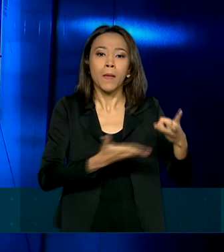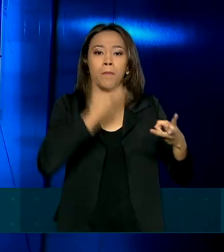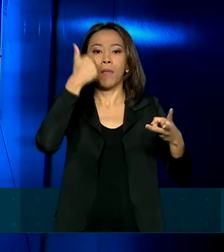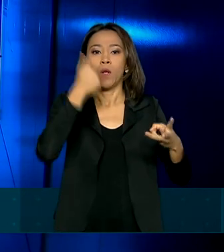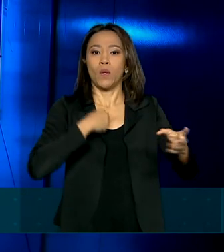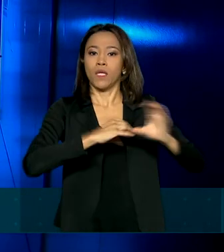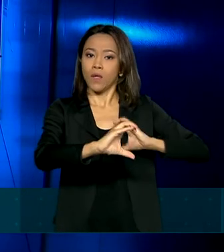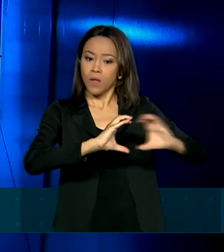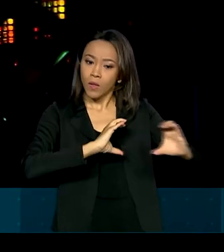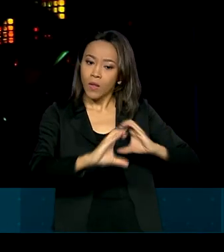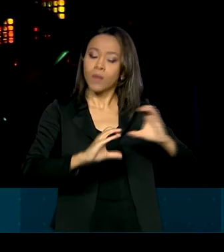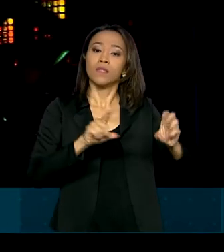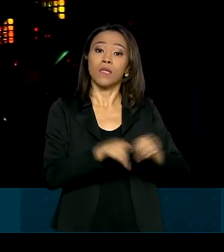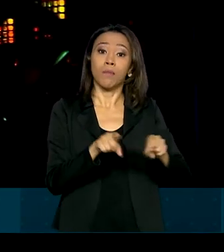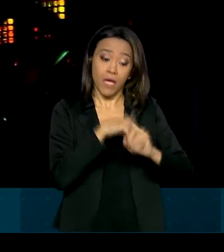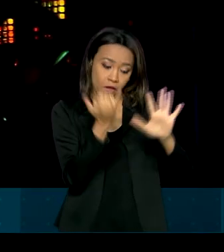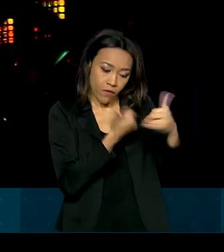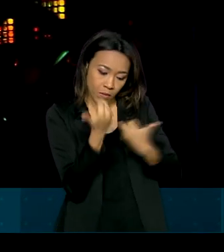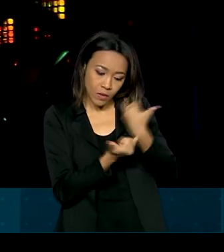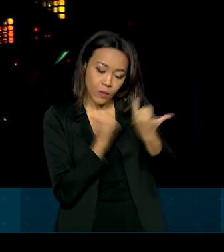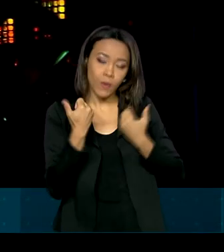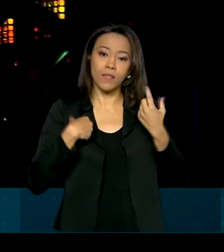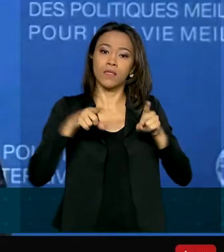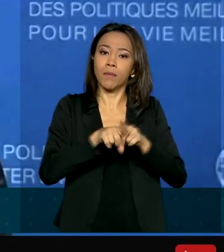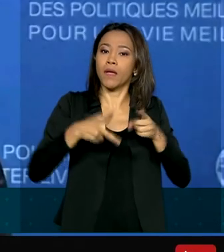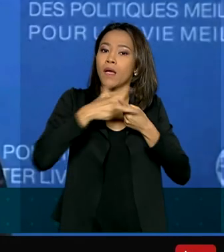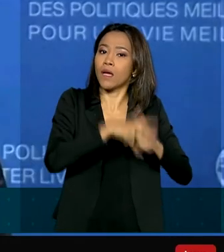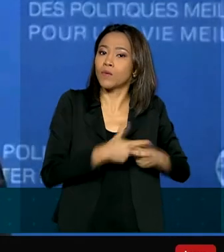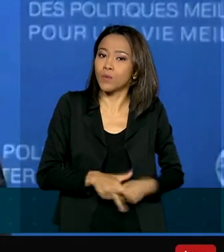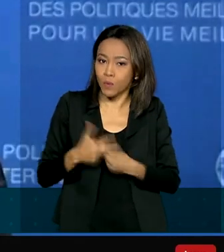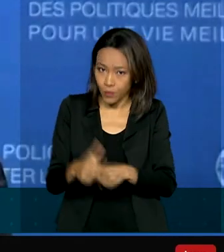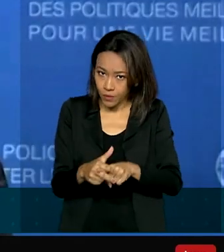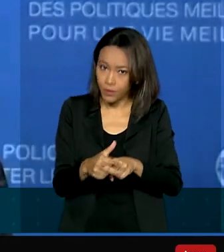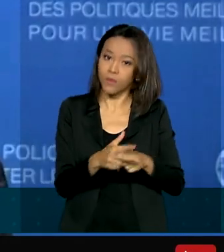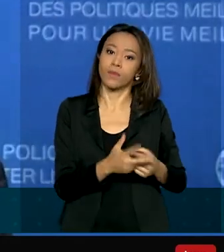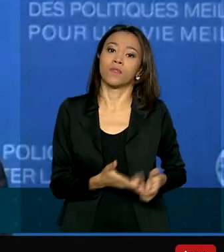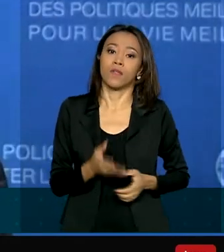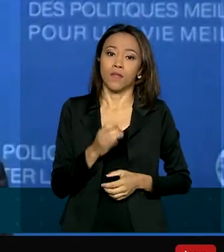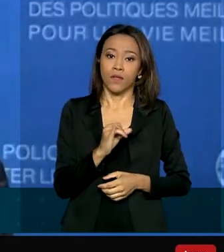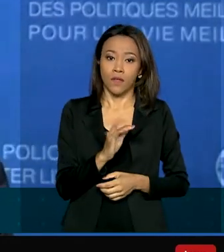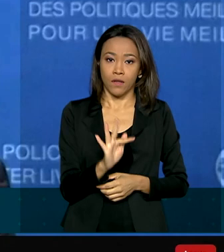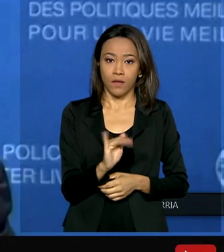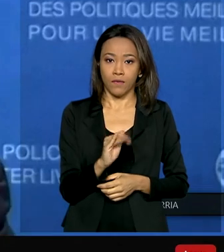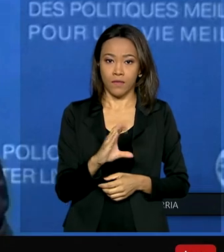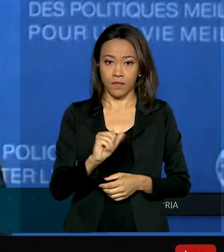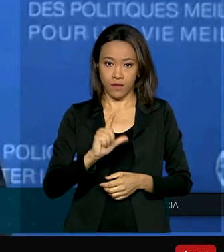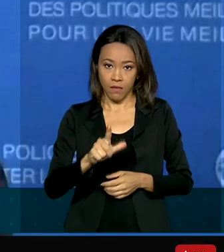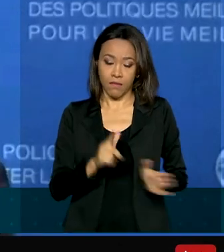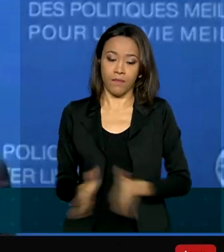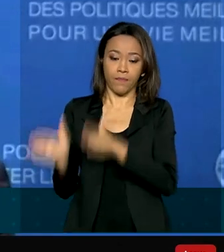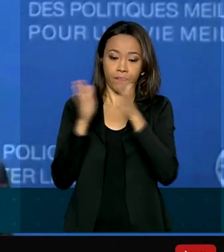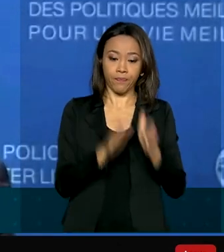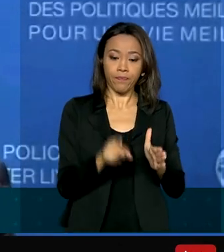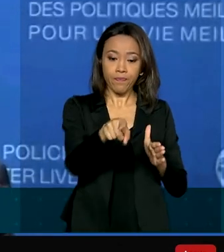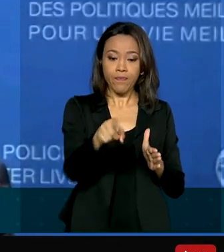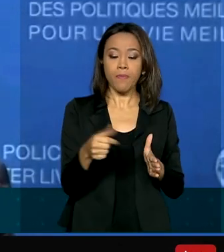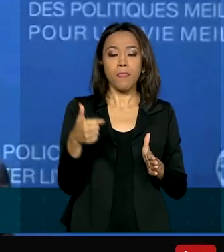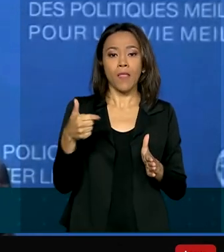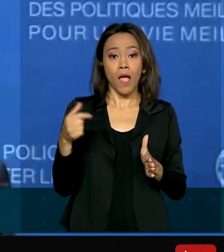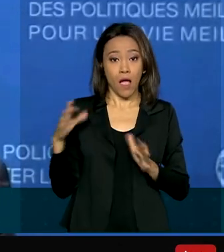rede, além da proteção de dados e ajustes fiscais. O OCDE continuará a trabalhar com,